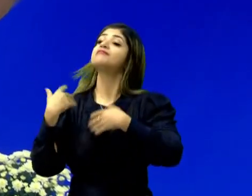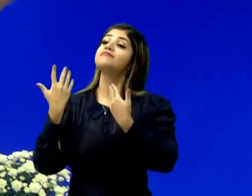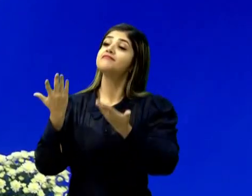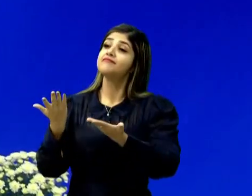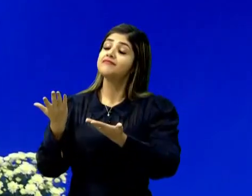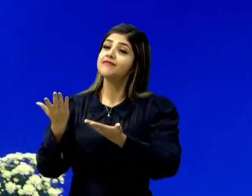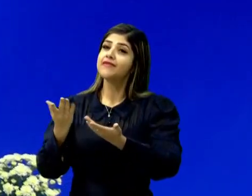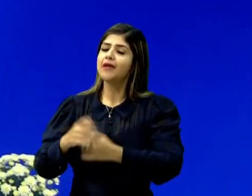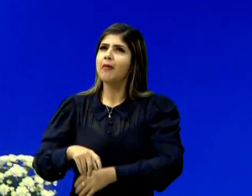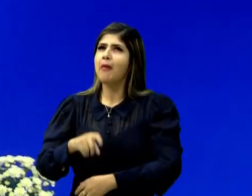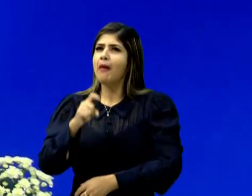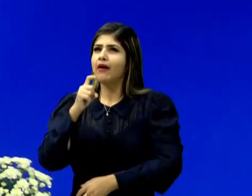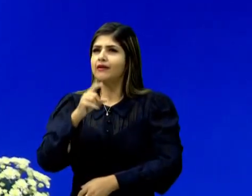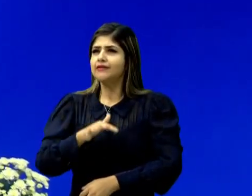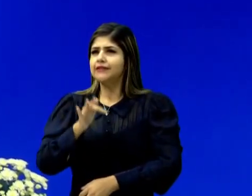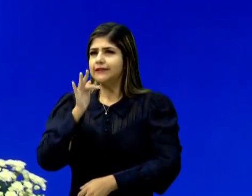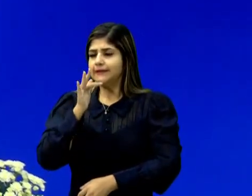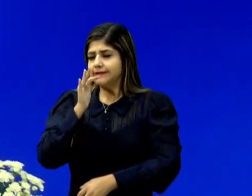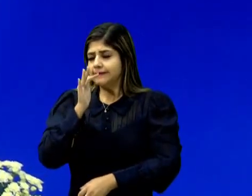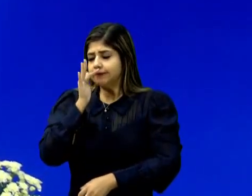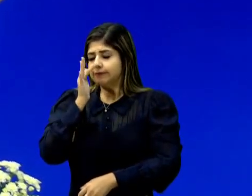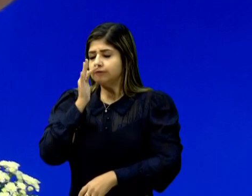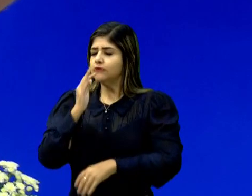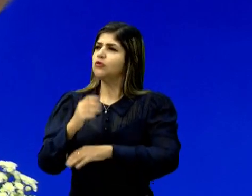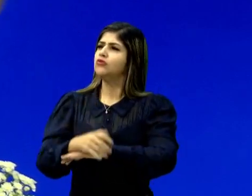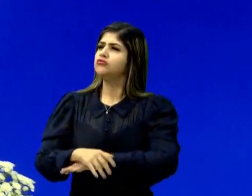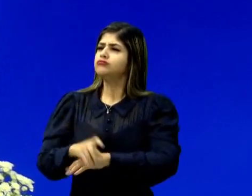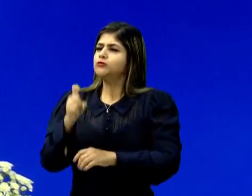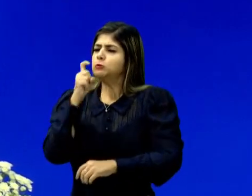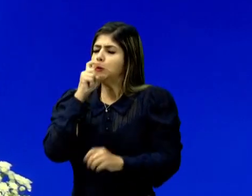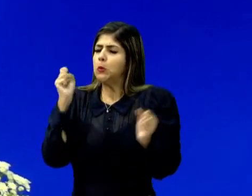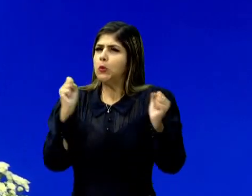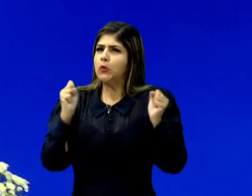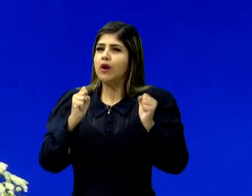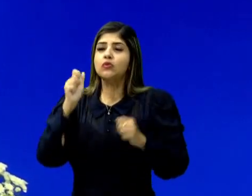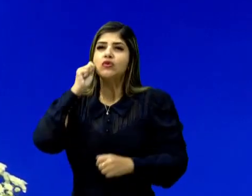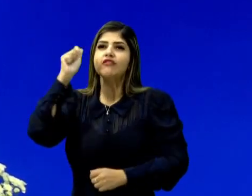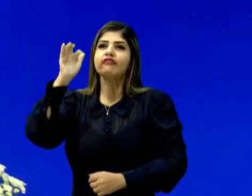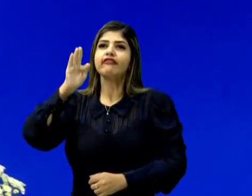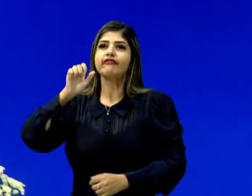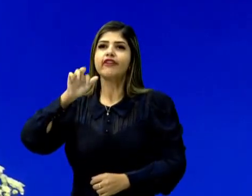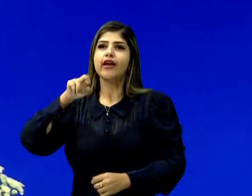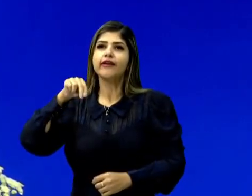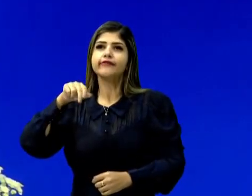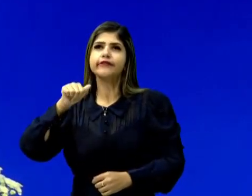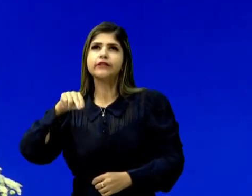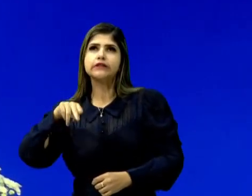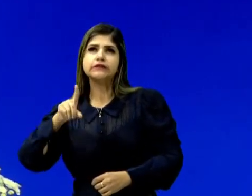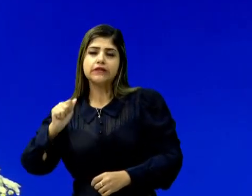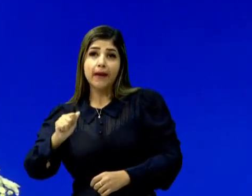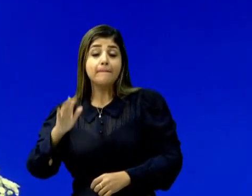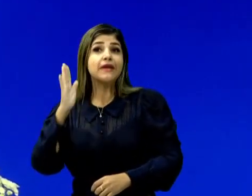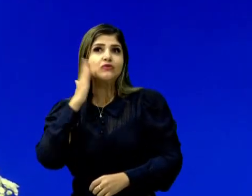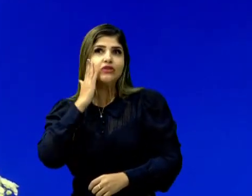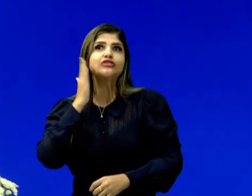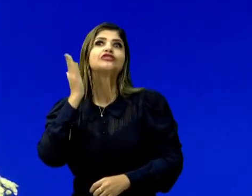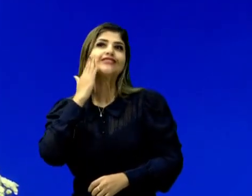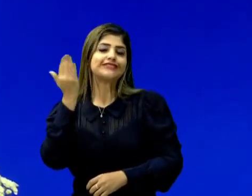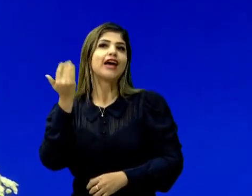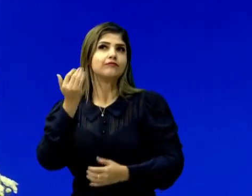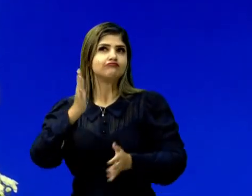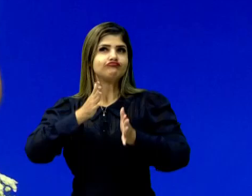Friorenta, da Fernanda Lopes de Almeida. Quem já ouviu, vai ouvir diferente.